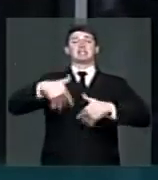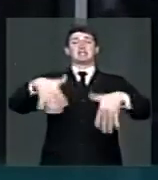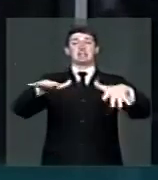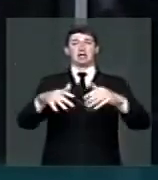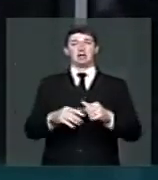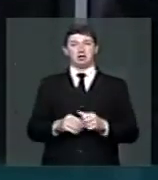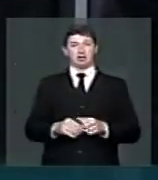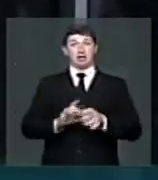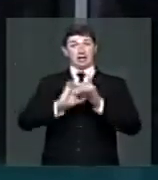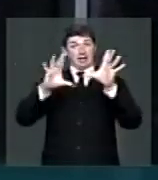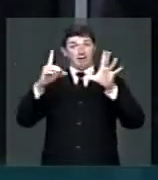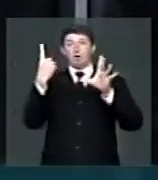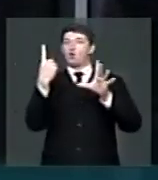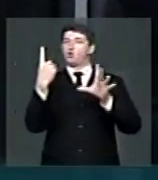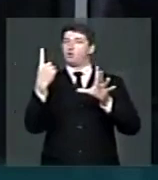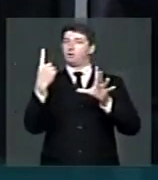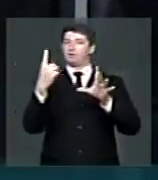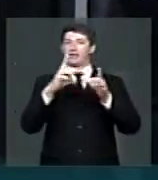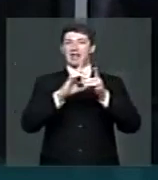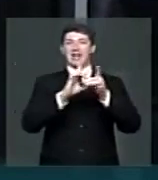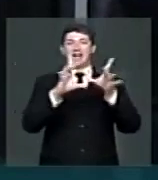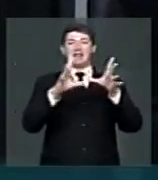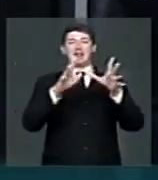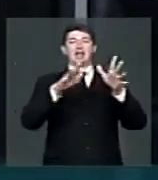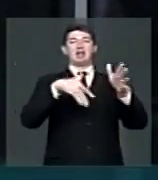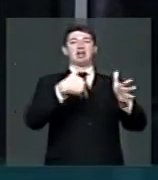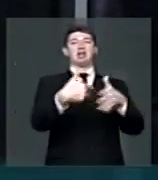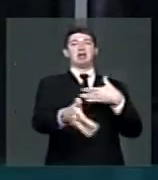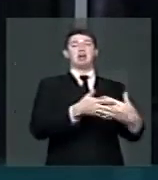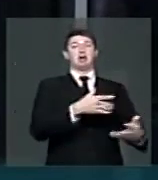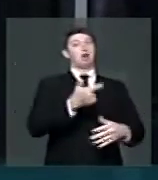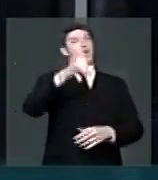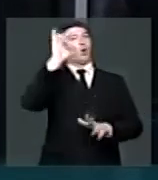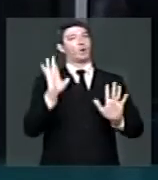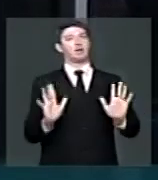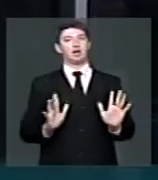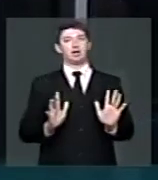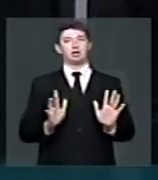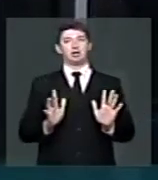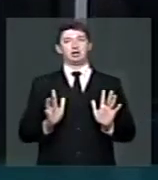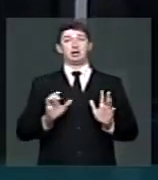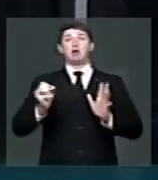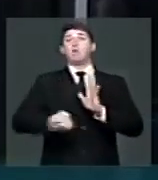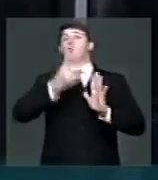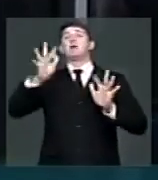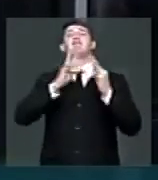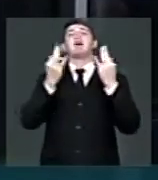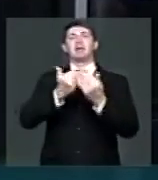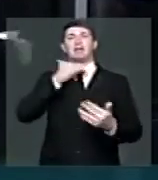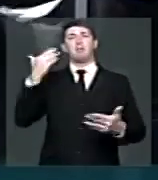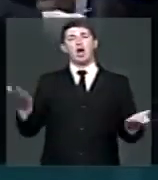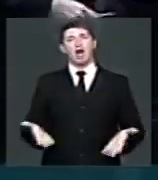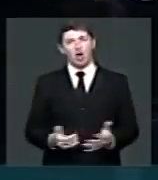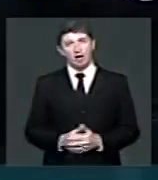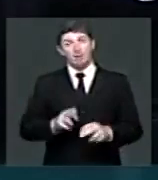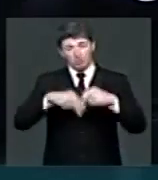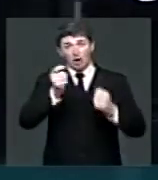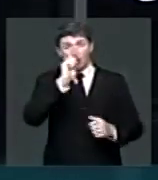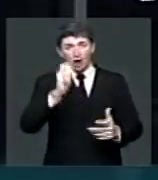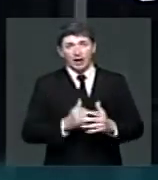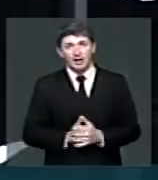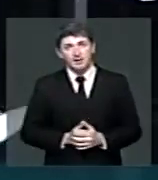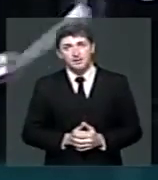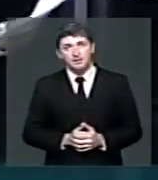Liberdade é uma coisa, libertinagem é outra. Quantas famílias estão morrendo nessa hora por causa das drogas?